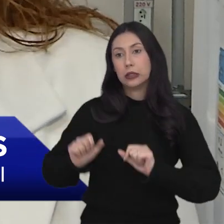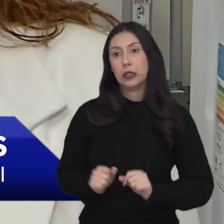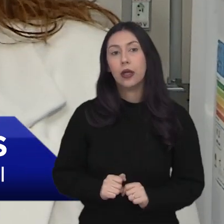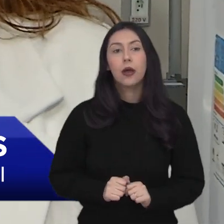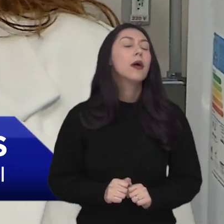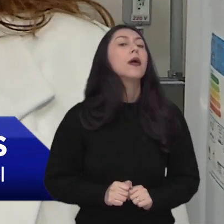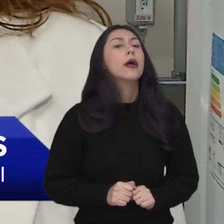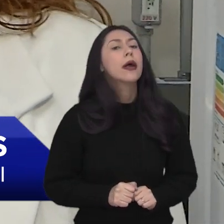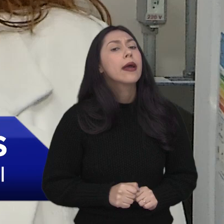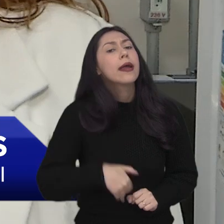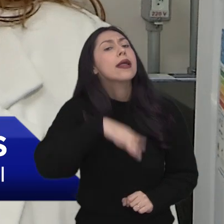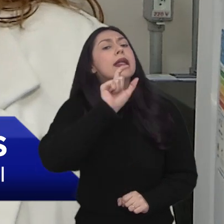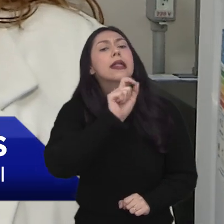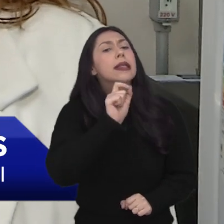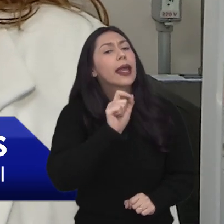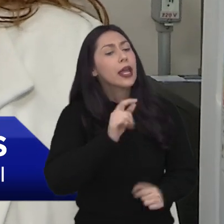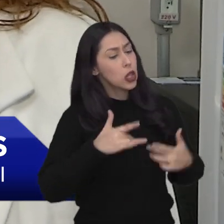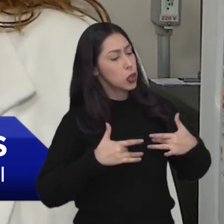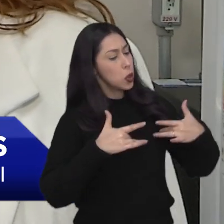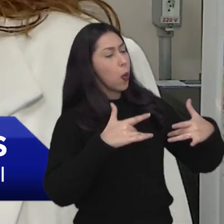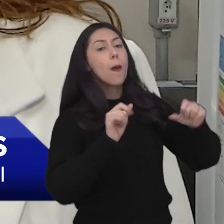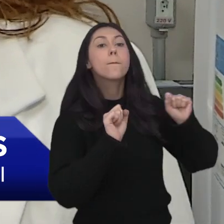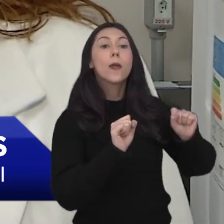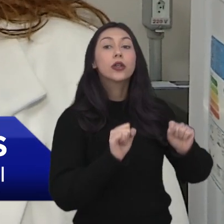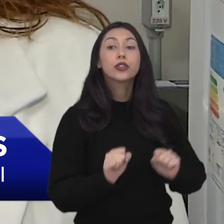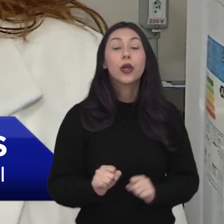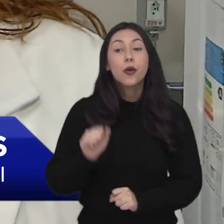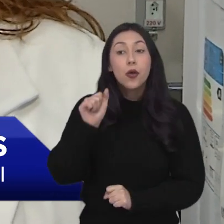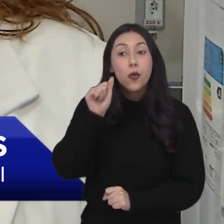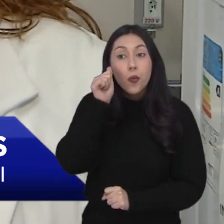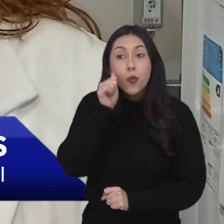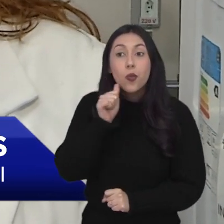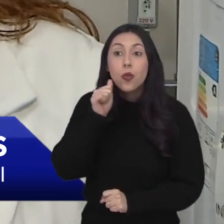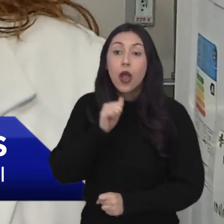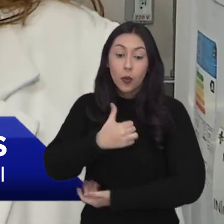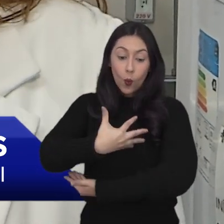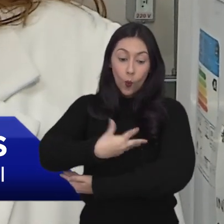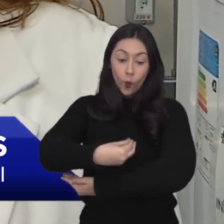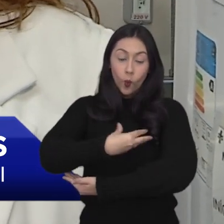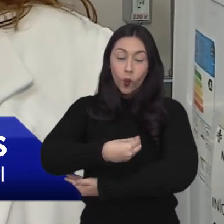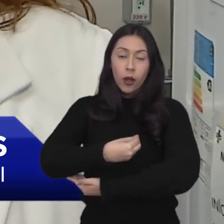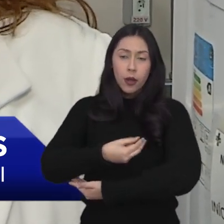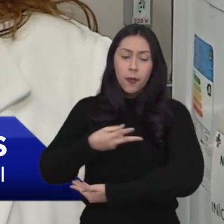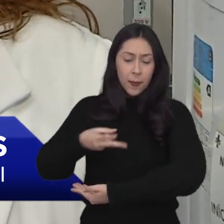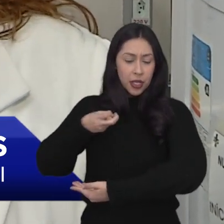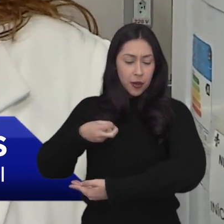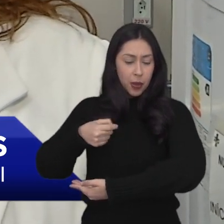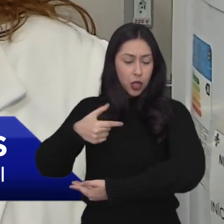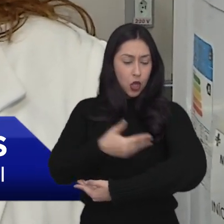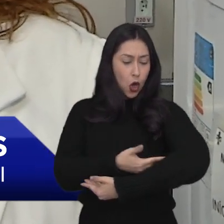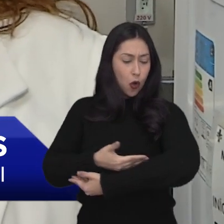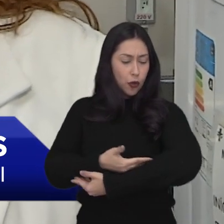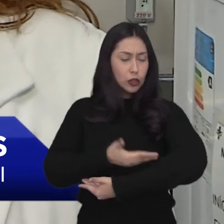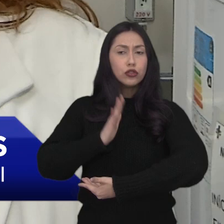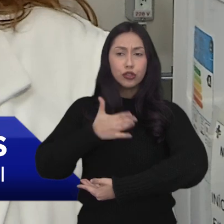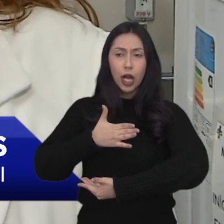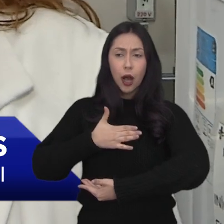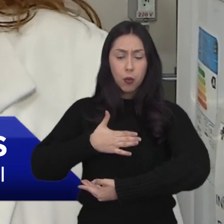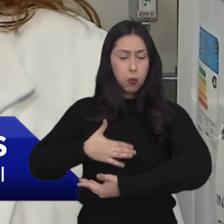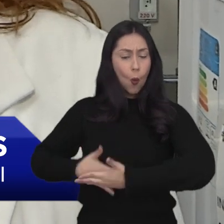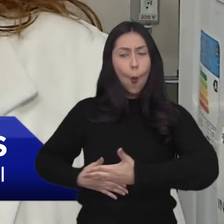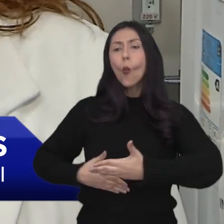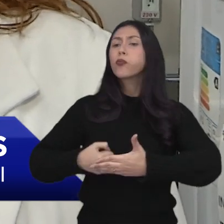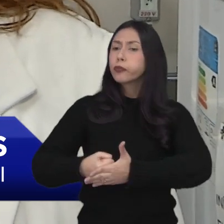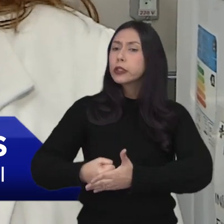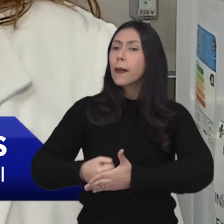mesmo. E quem que pode doar para o banco de leite? Toda mulher que amamenta e percebe que além de saciar seu filho, ela ainda tem